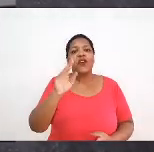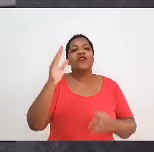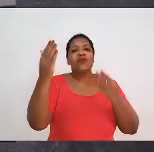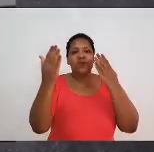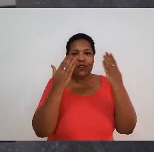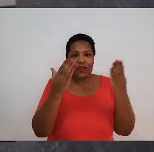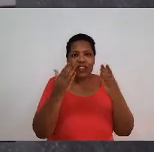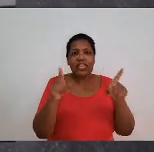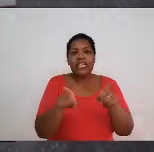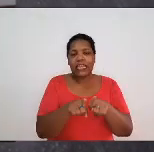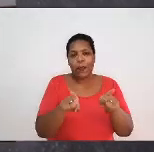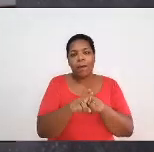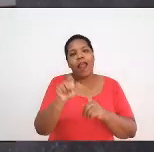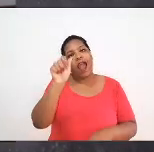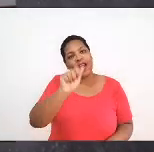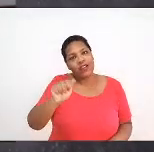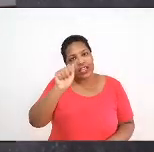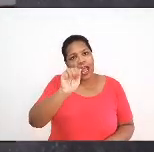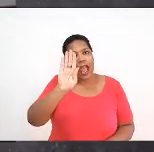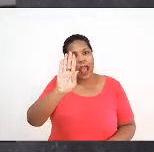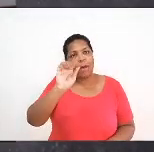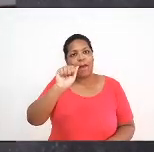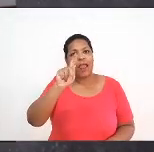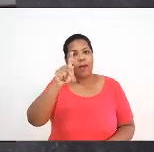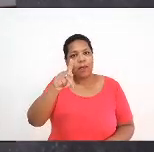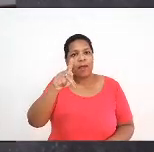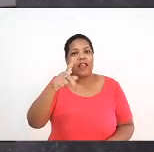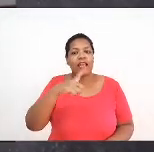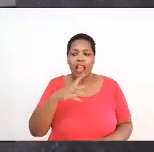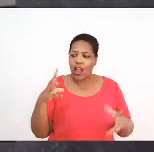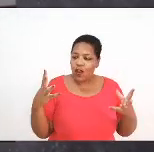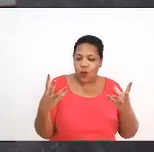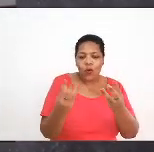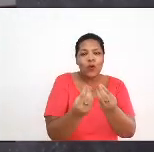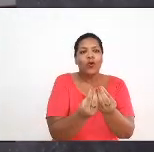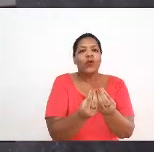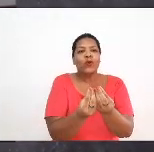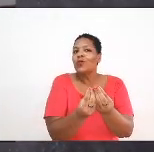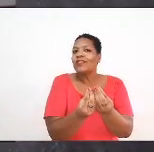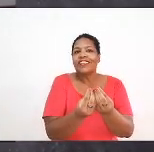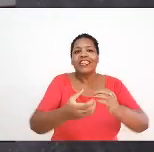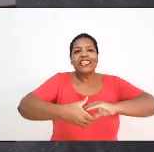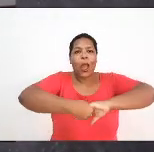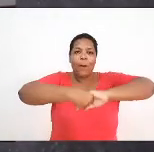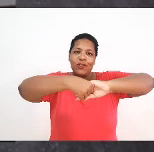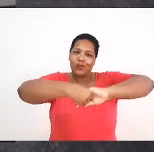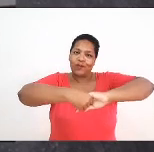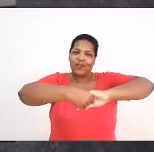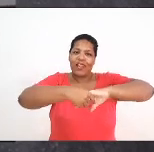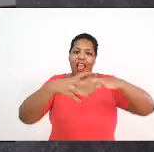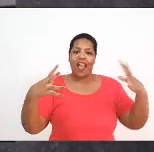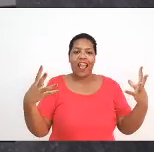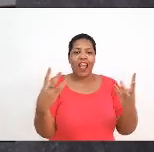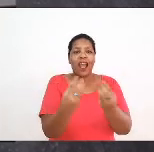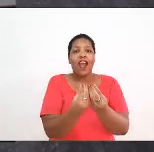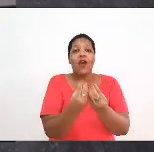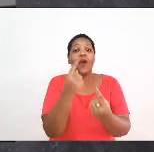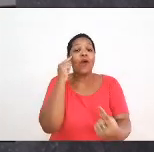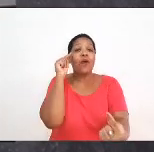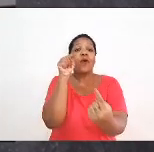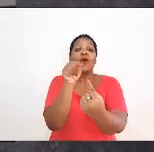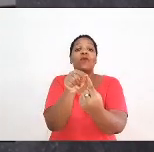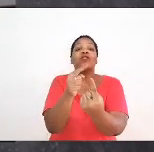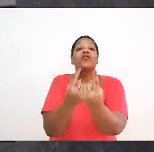estamos juntos, irmanados, de mãos dadas, com um único propósito e um único